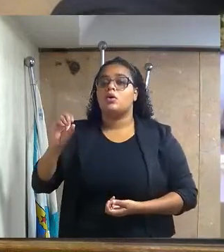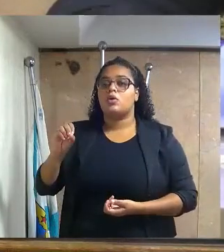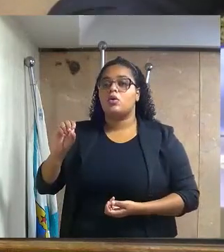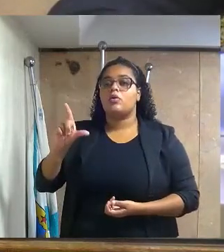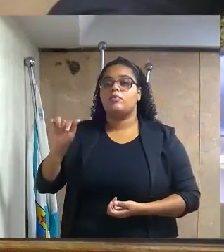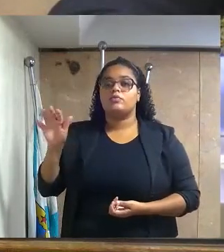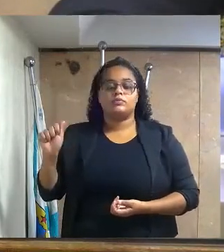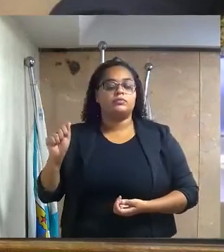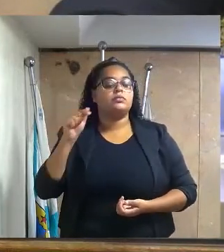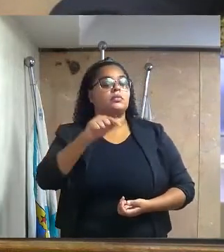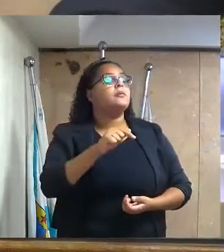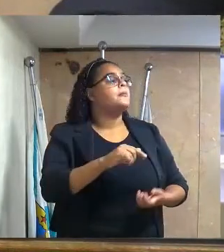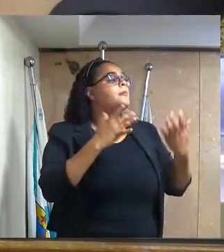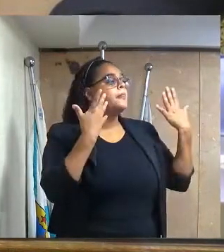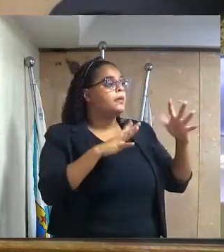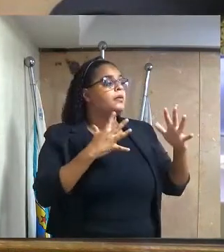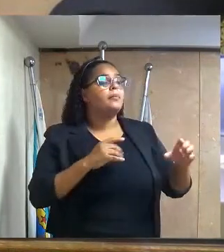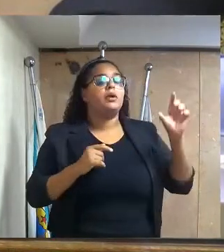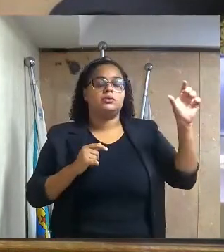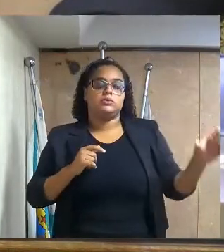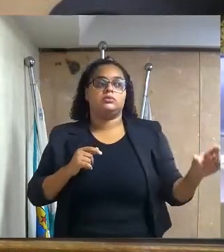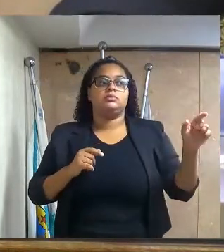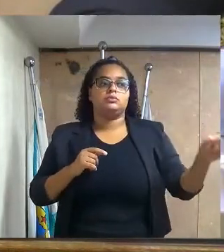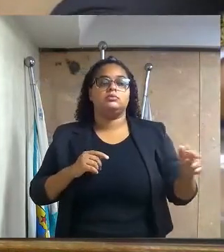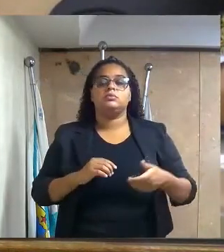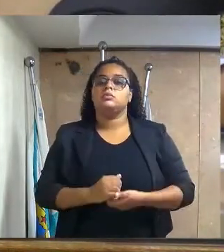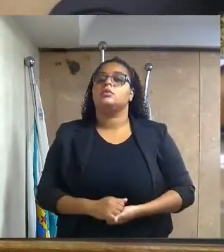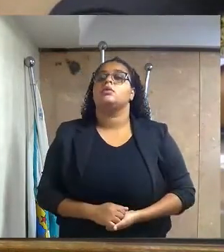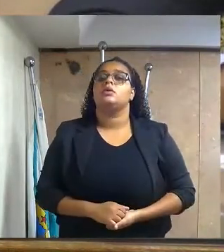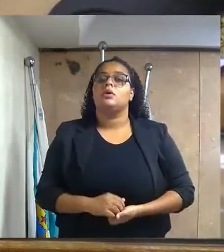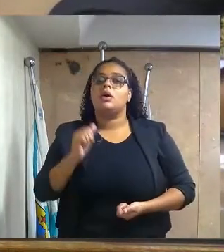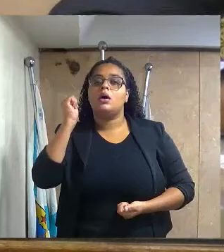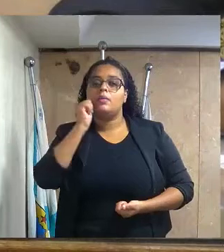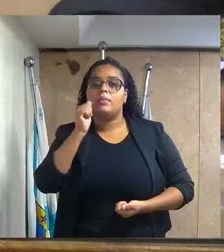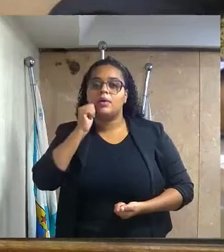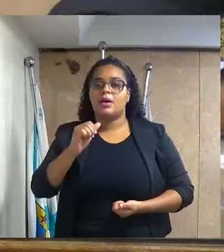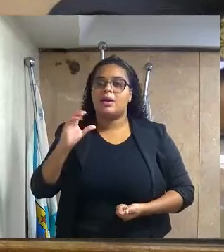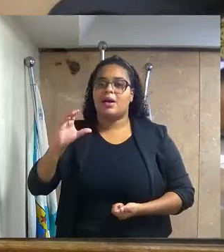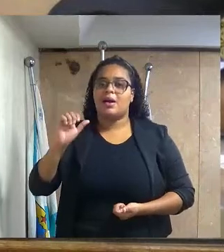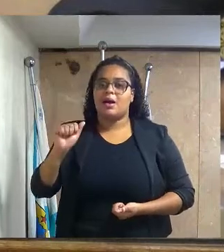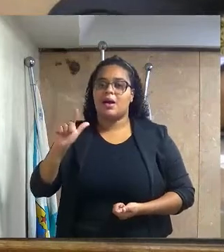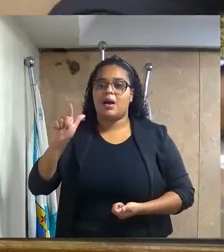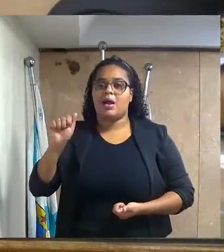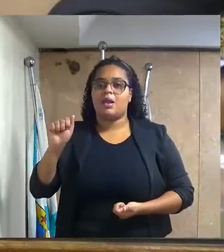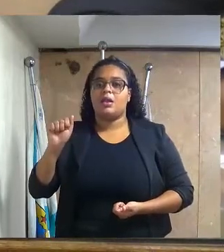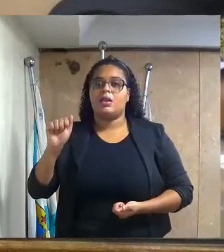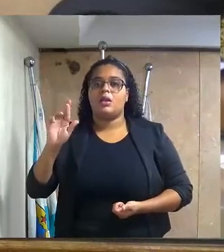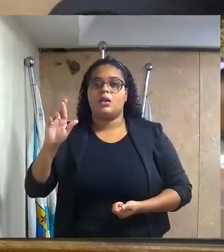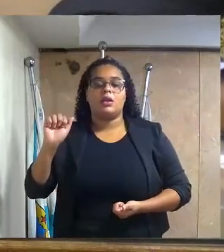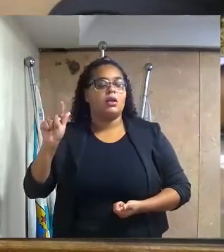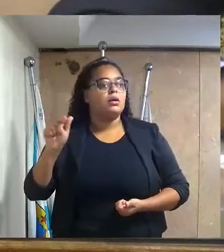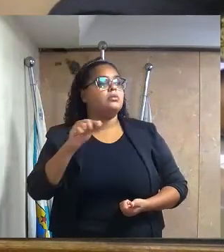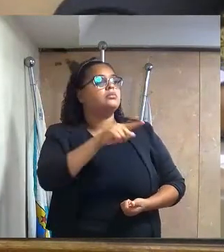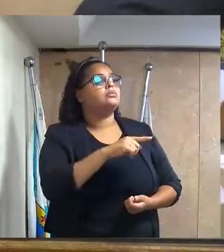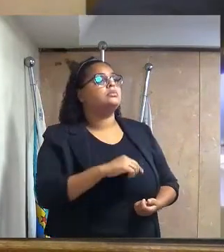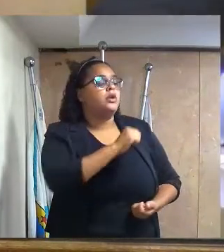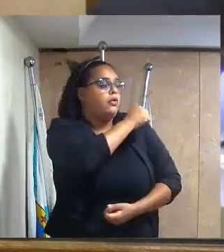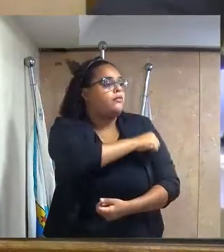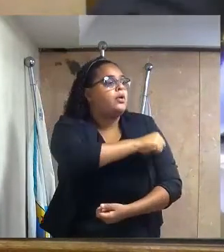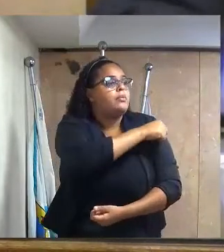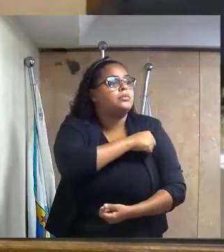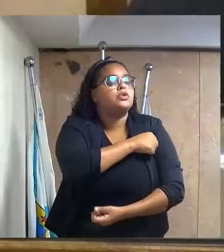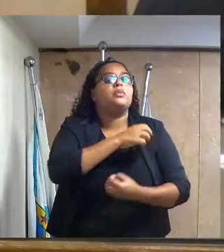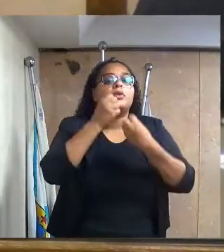Magalhães, consignando moções de aplausos, a ilustíssima senhora Carla Patrícia da Silva Alves, enfermeira,